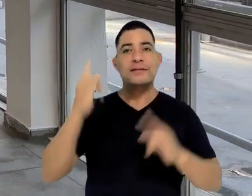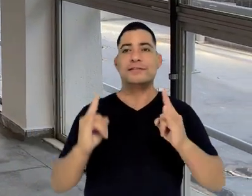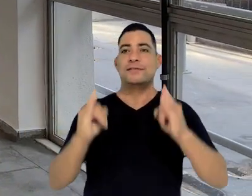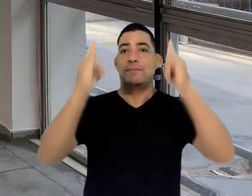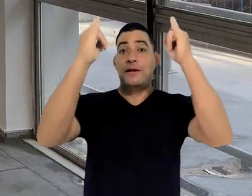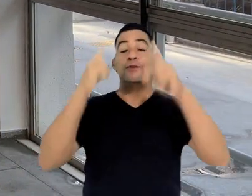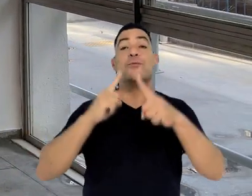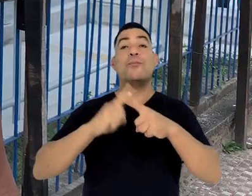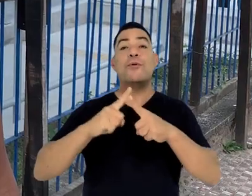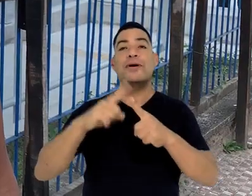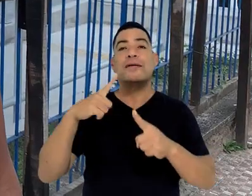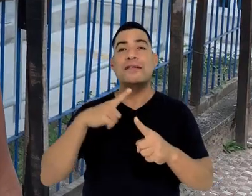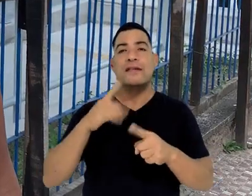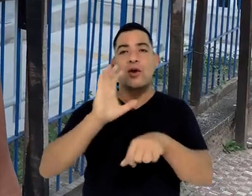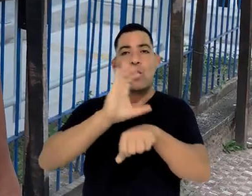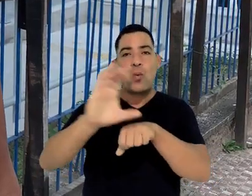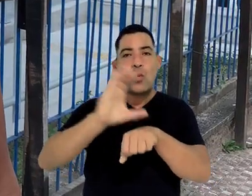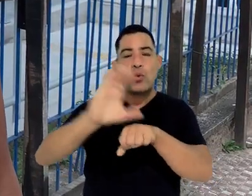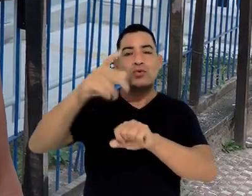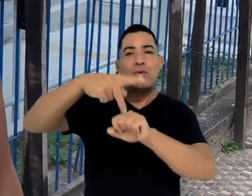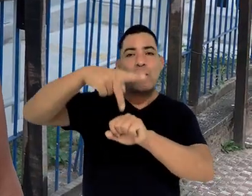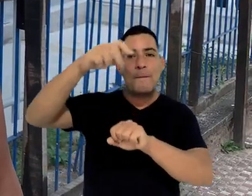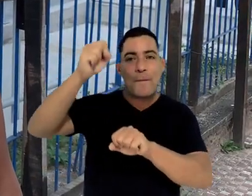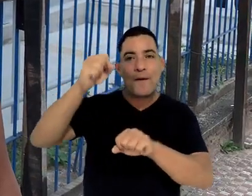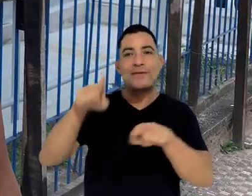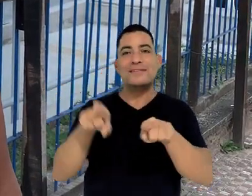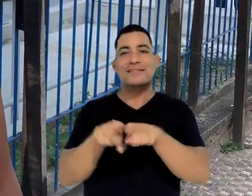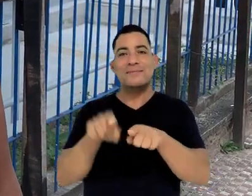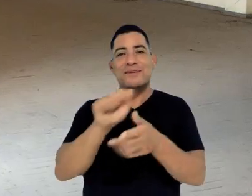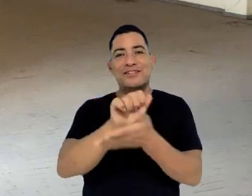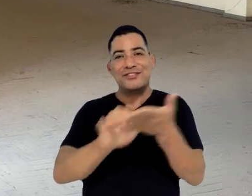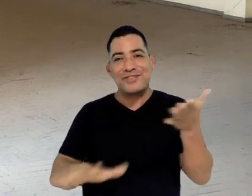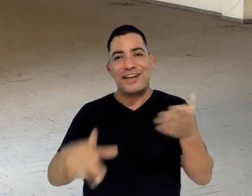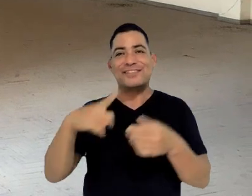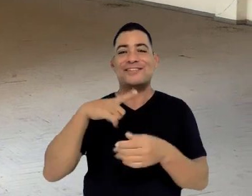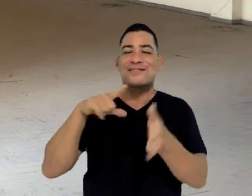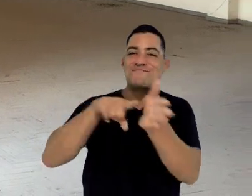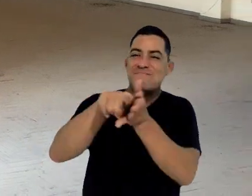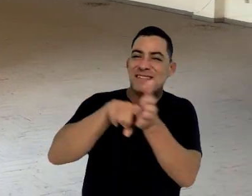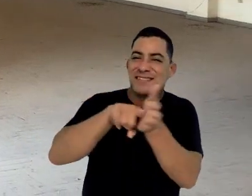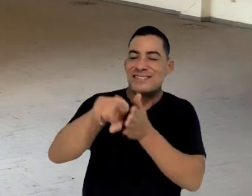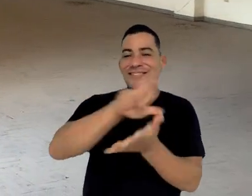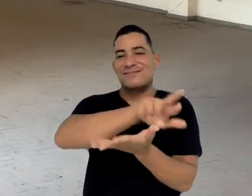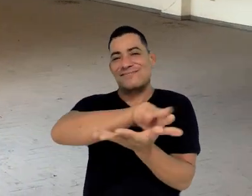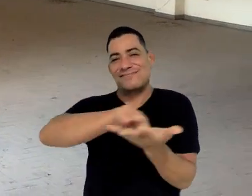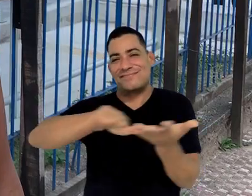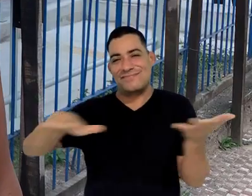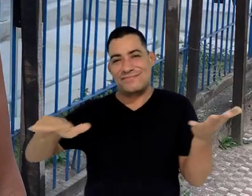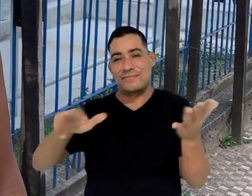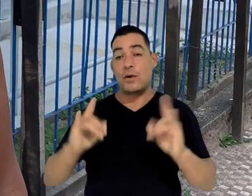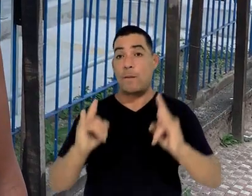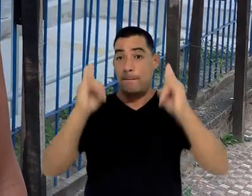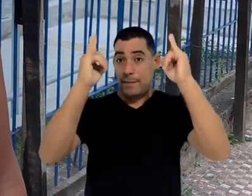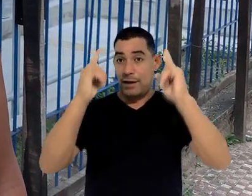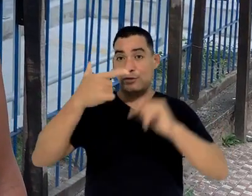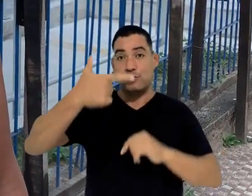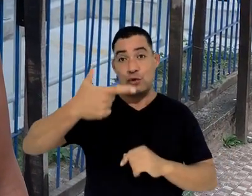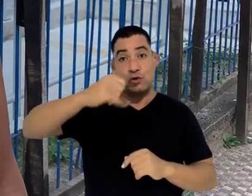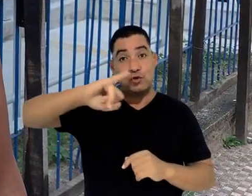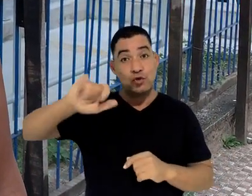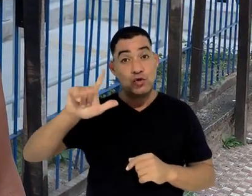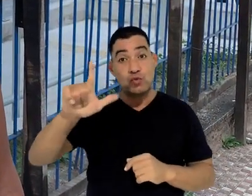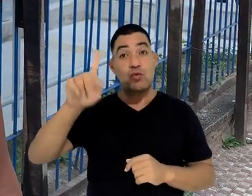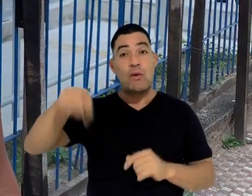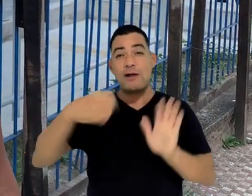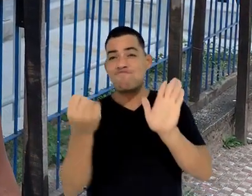importância fundamental, já que vai abrigar os nossos cursos de pós-graduação e as nossas atividades de pesquisa. O prédio